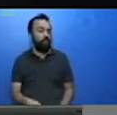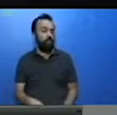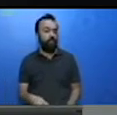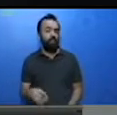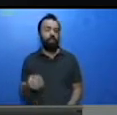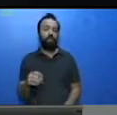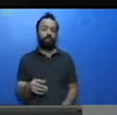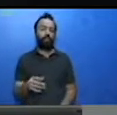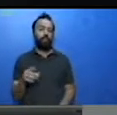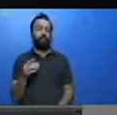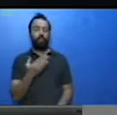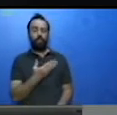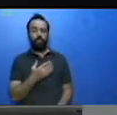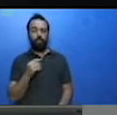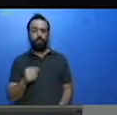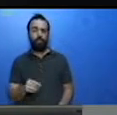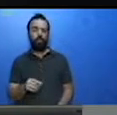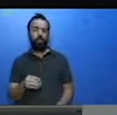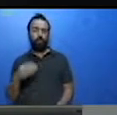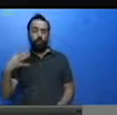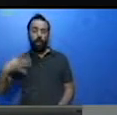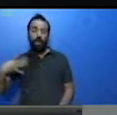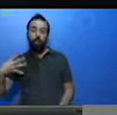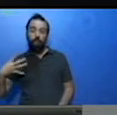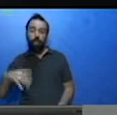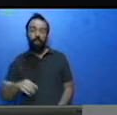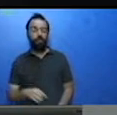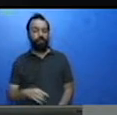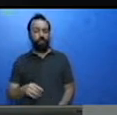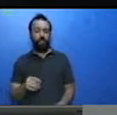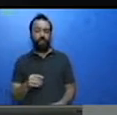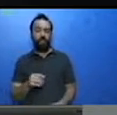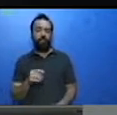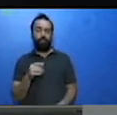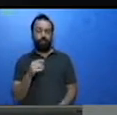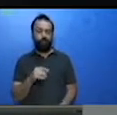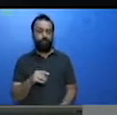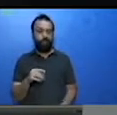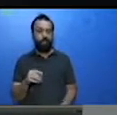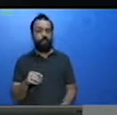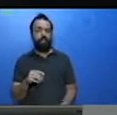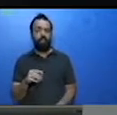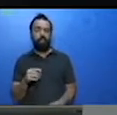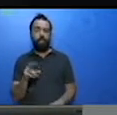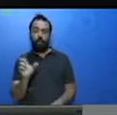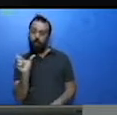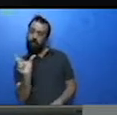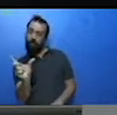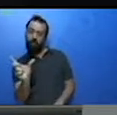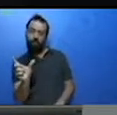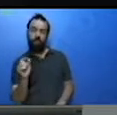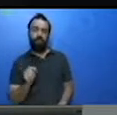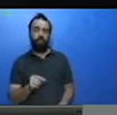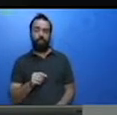ave. É só você passar aí no seu material impresso.